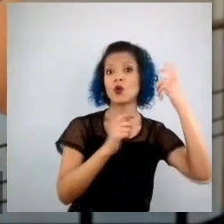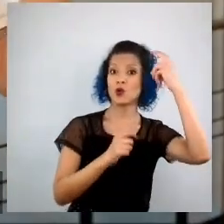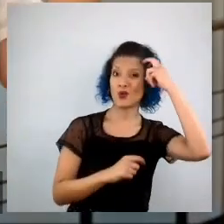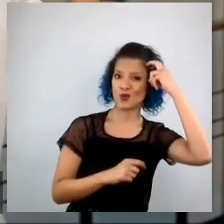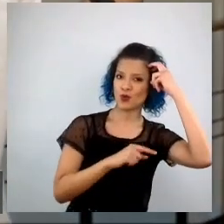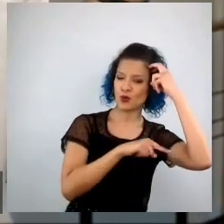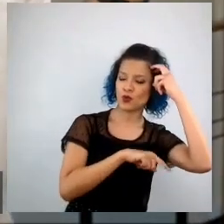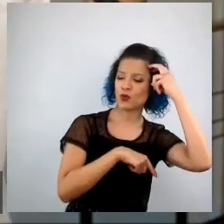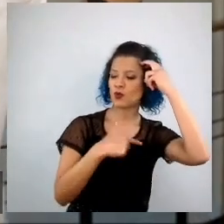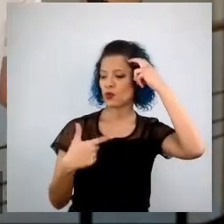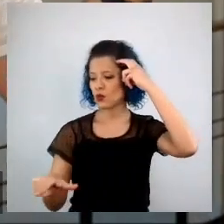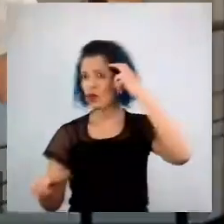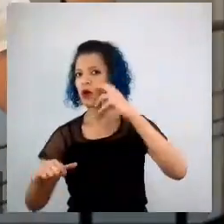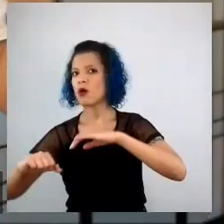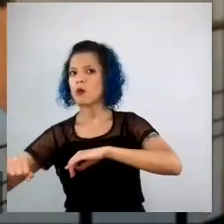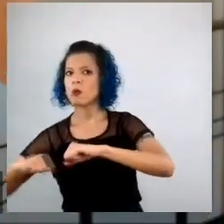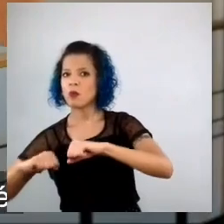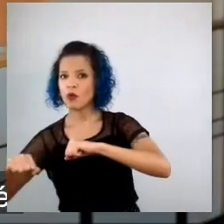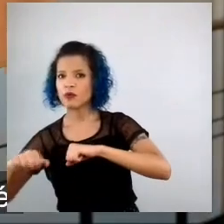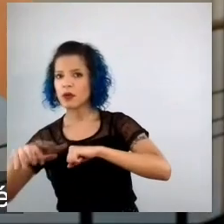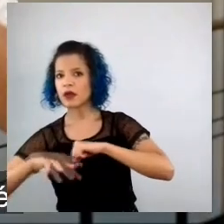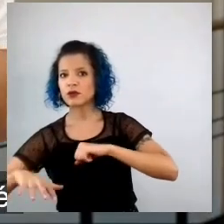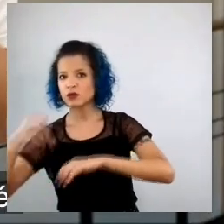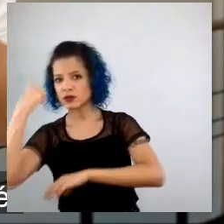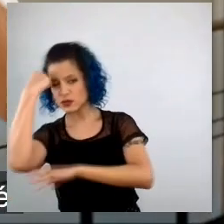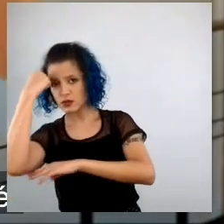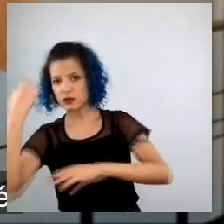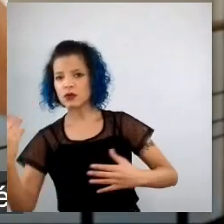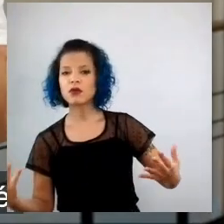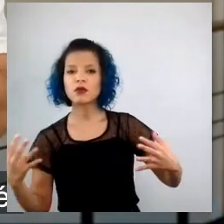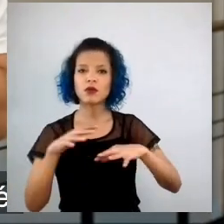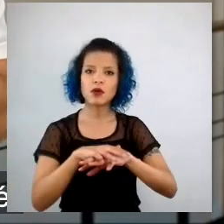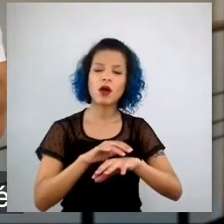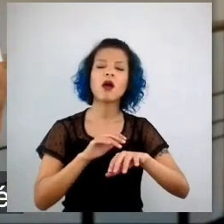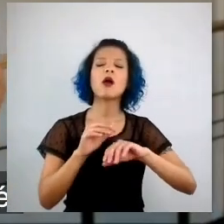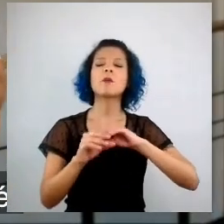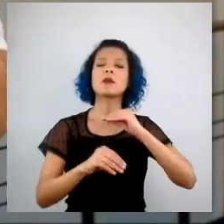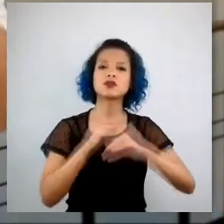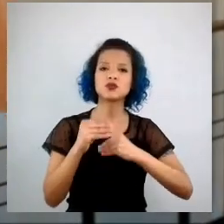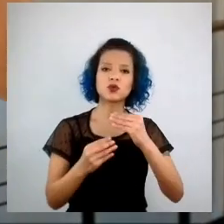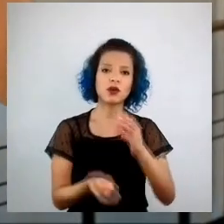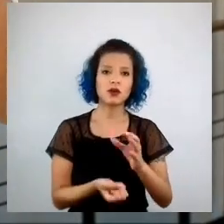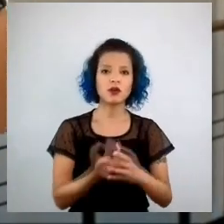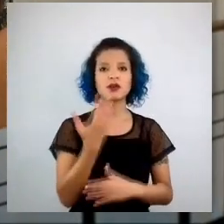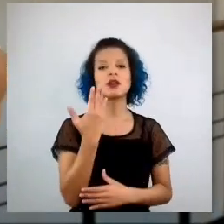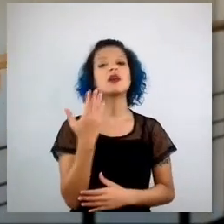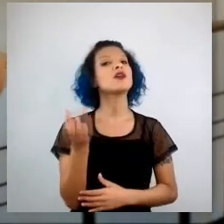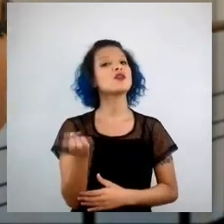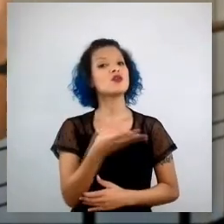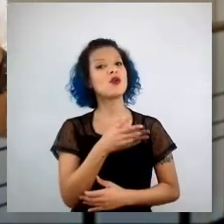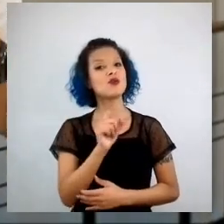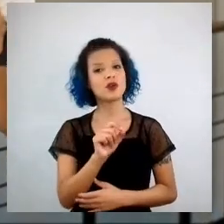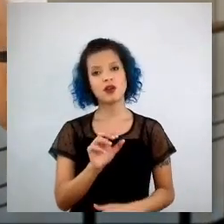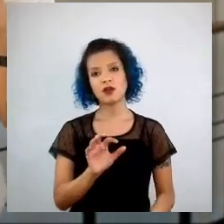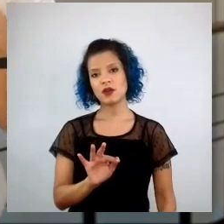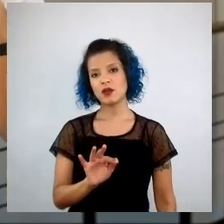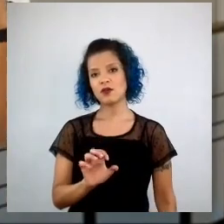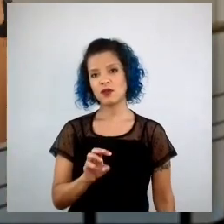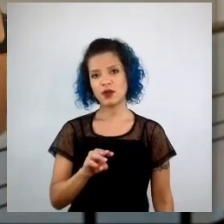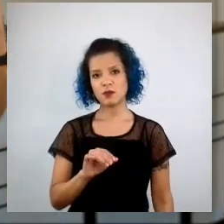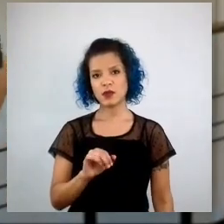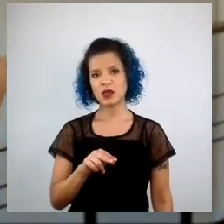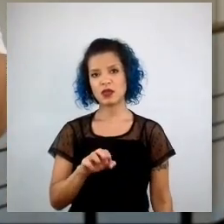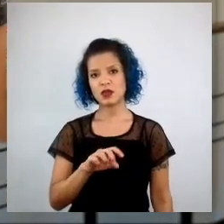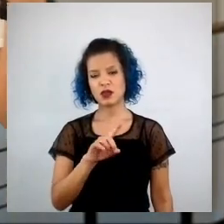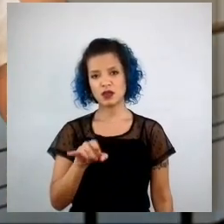que está acontecendo no universo sertanejo, e deles dois juntos nascem o terceiro movimento, que é o feminejo, por aí vai, enfim. Então a gente vive